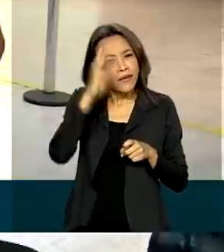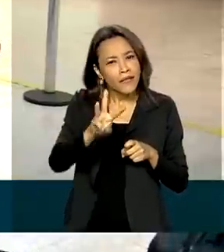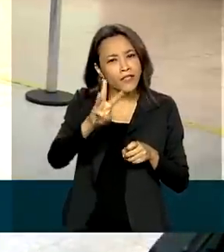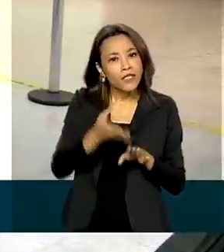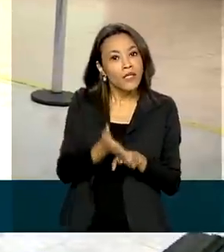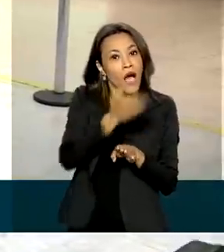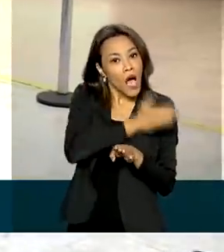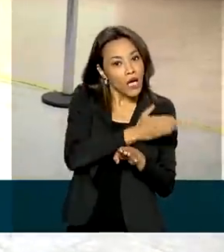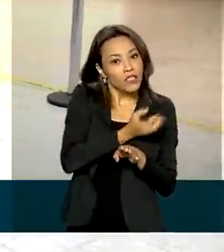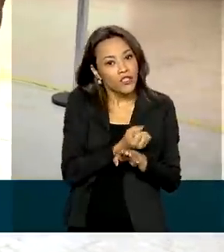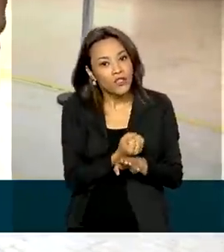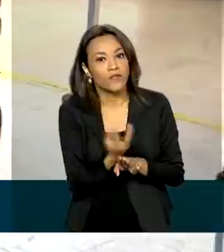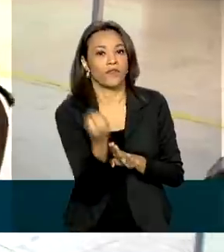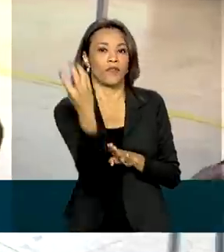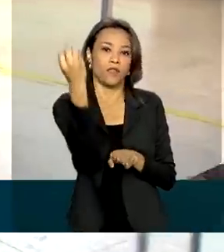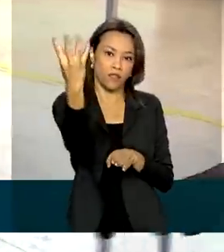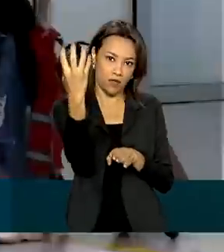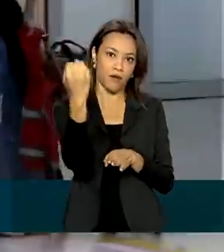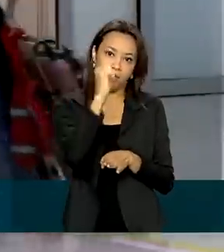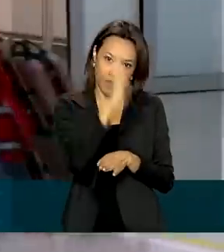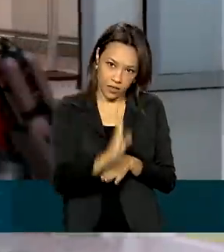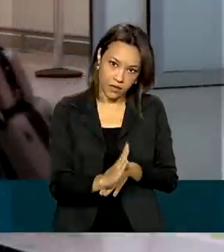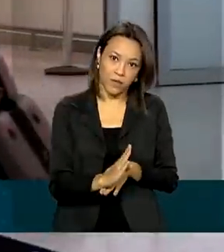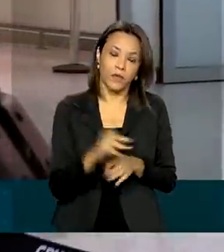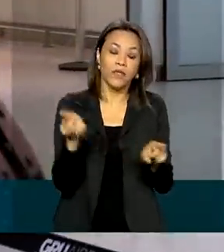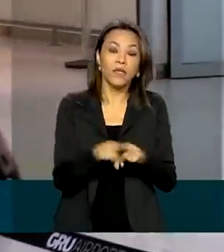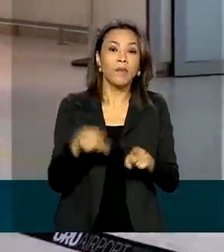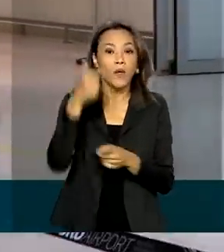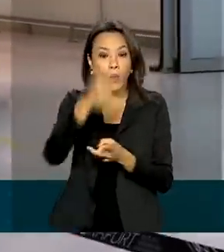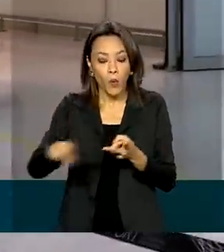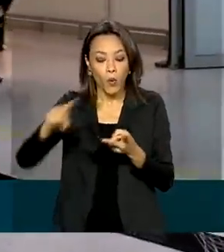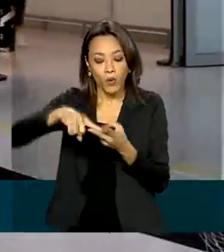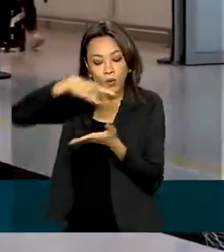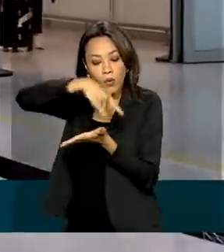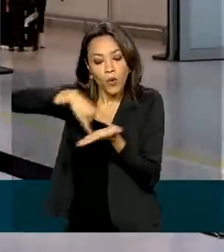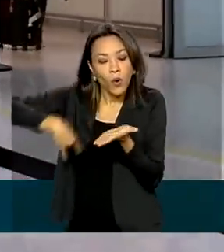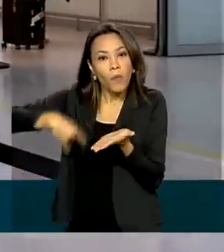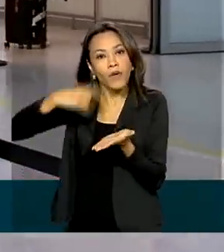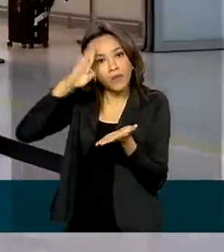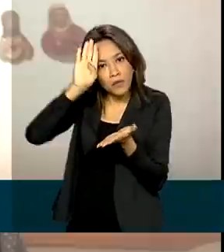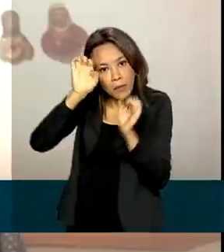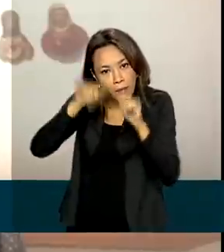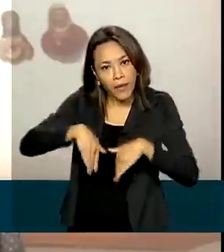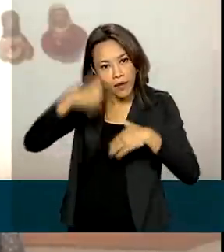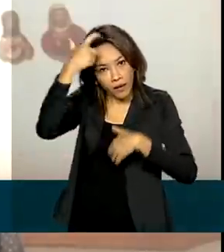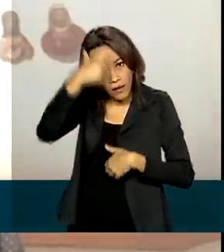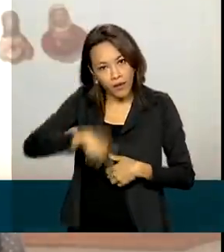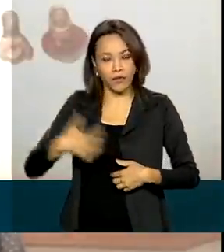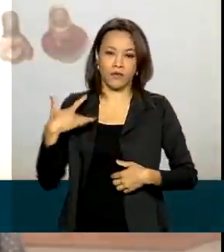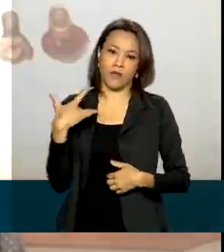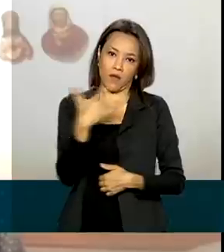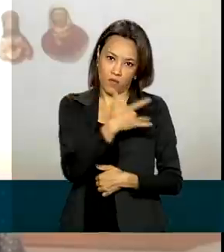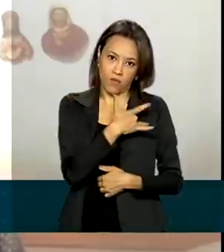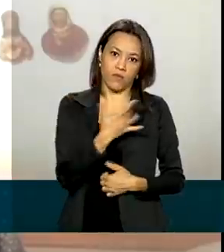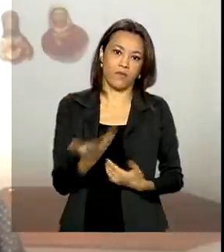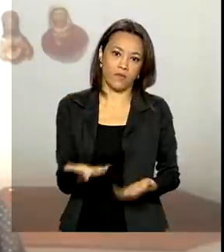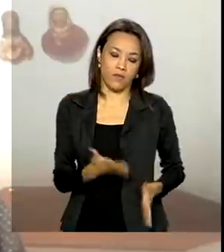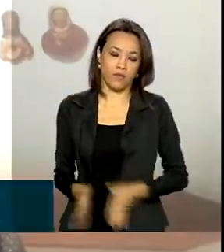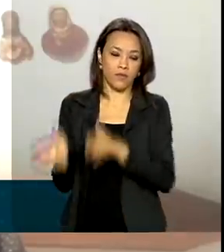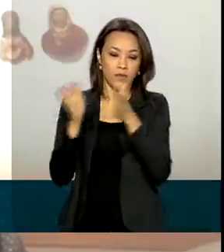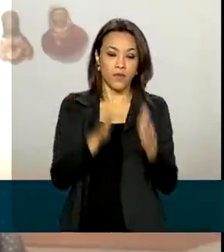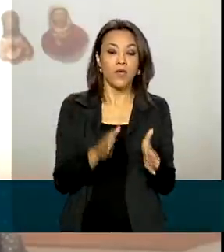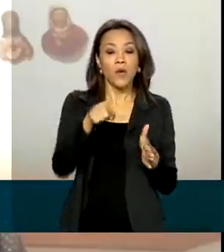antes do embarque para o Brasil. E também um documento com informações sobre seu estado de saúde. O Brasil vem adotando essas